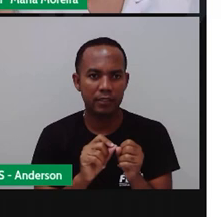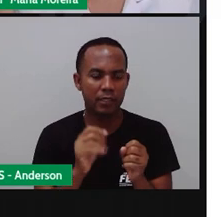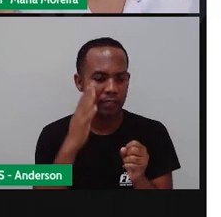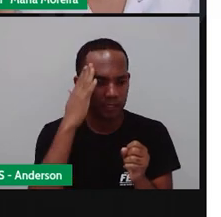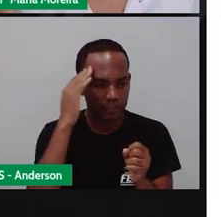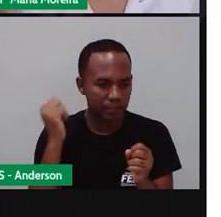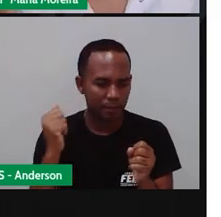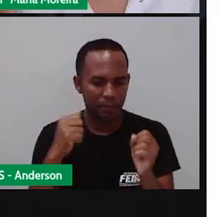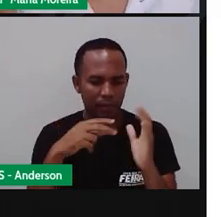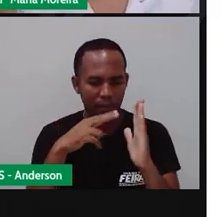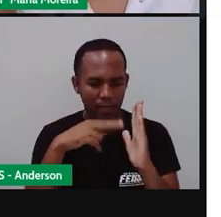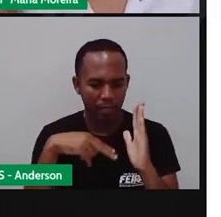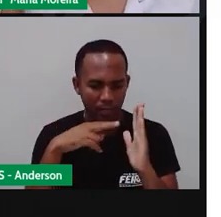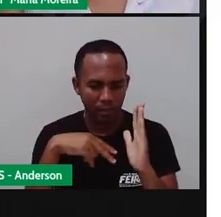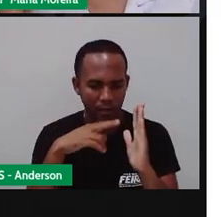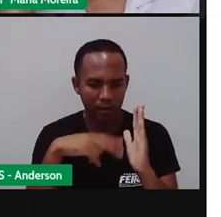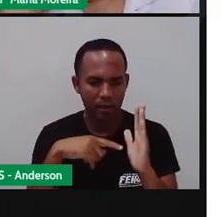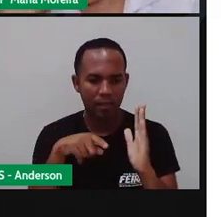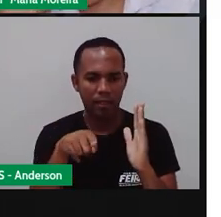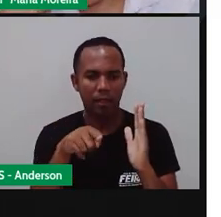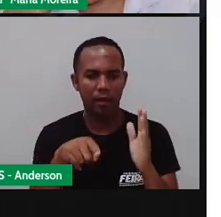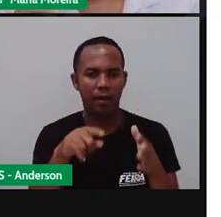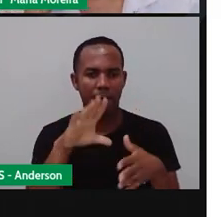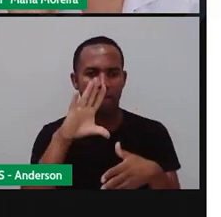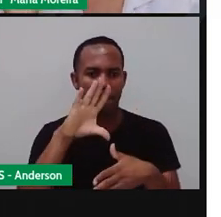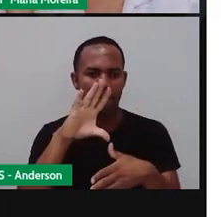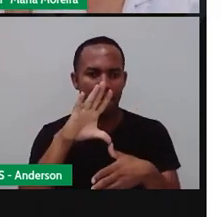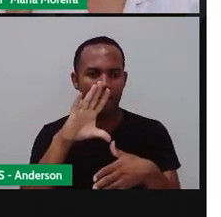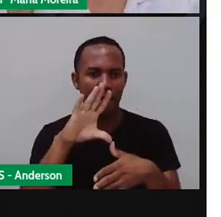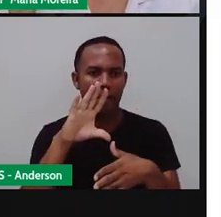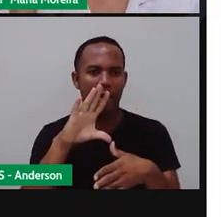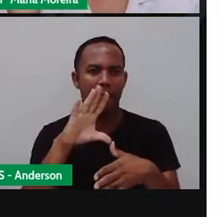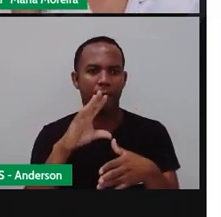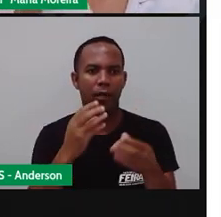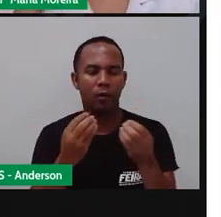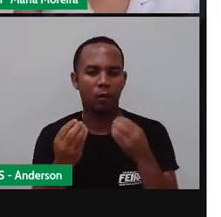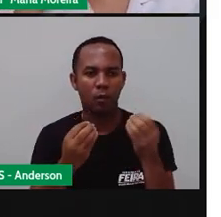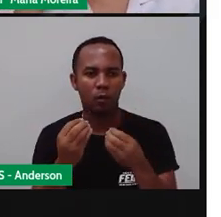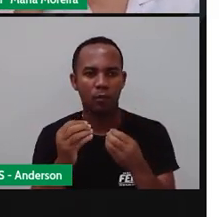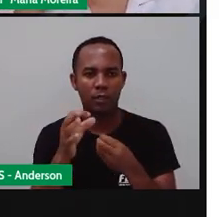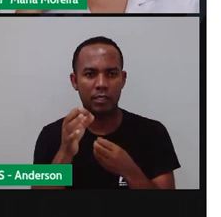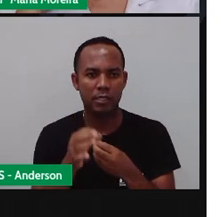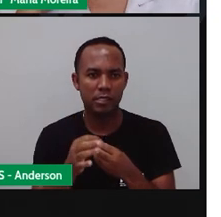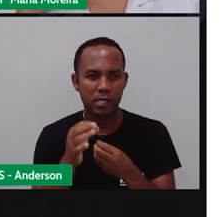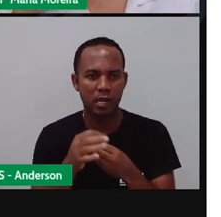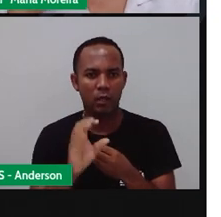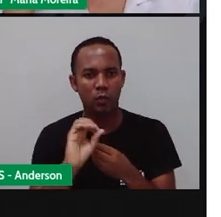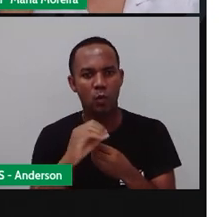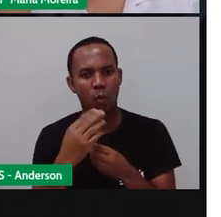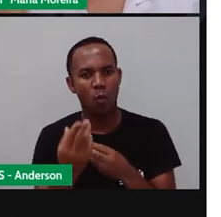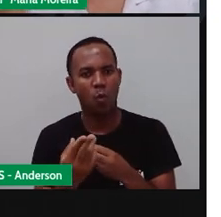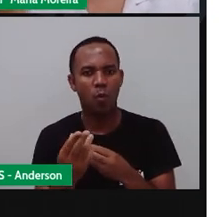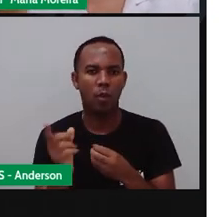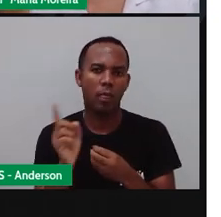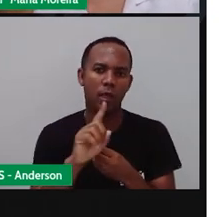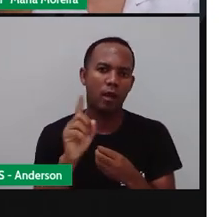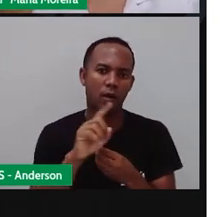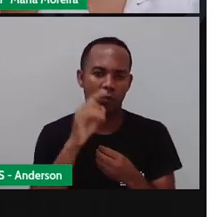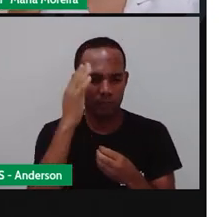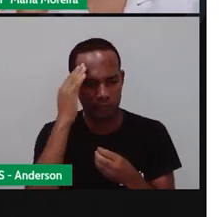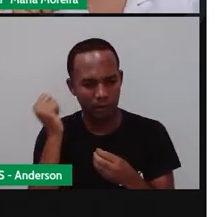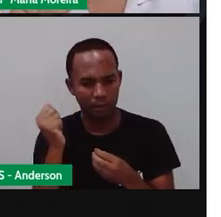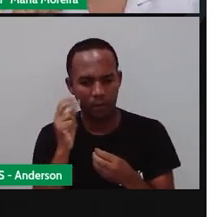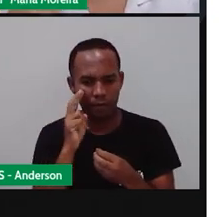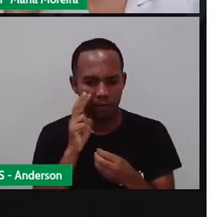Saber ler esses mapas. Porque não é só olhar e, ah, tá tudo certo. Eu preciso olhar e saber o que eu estou